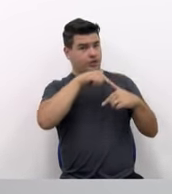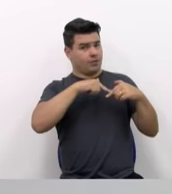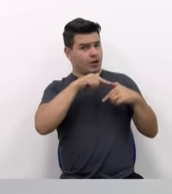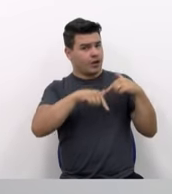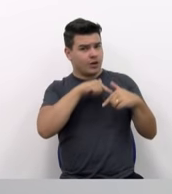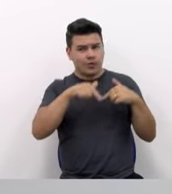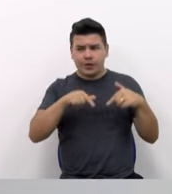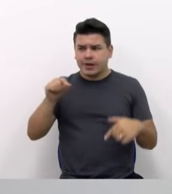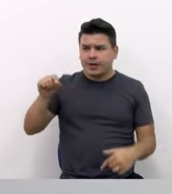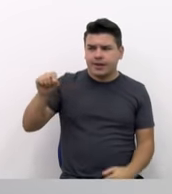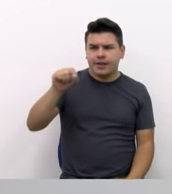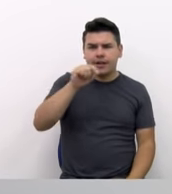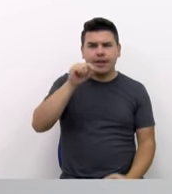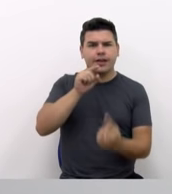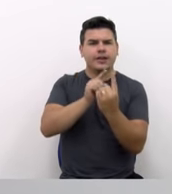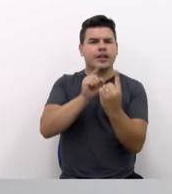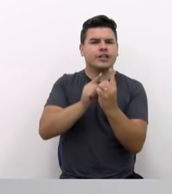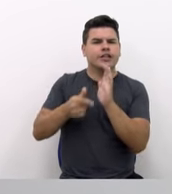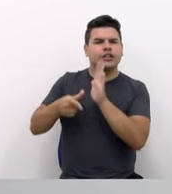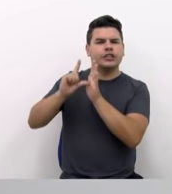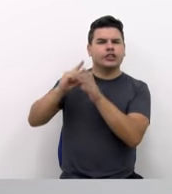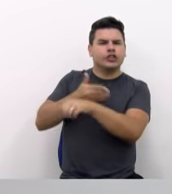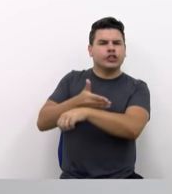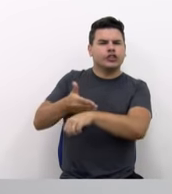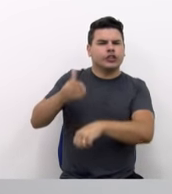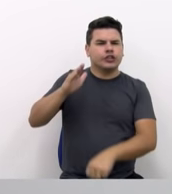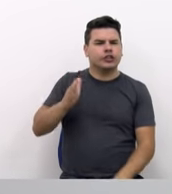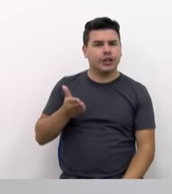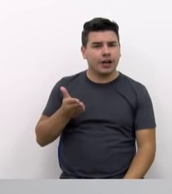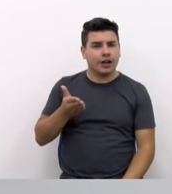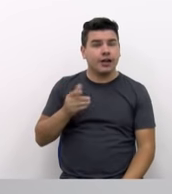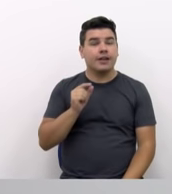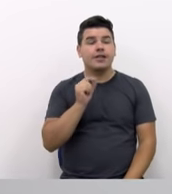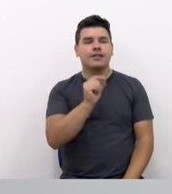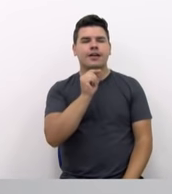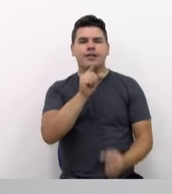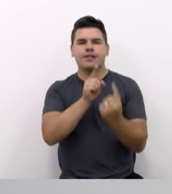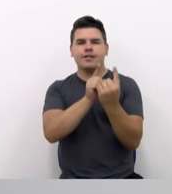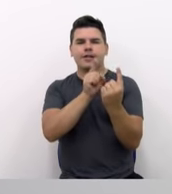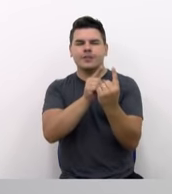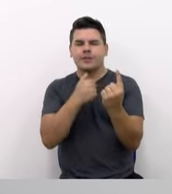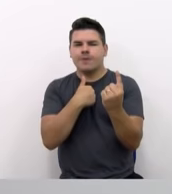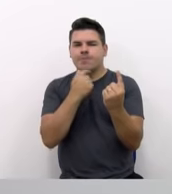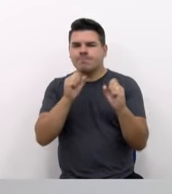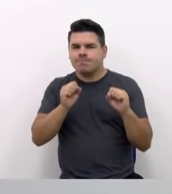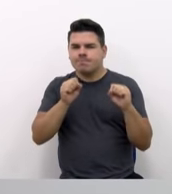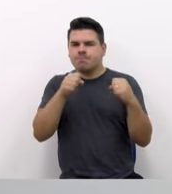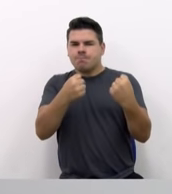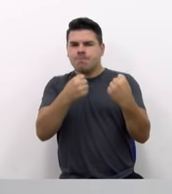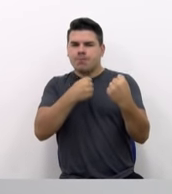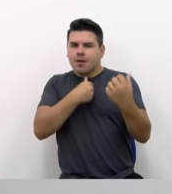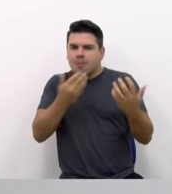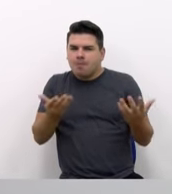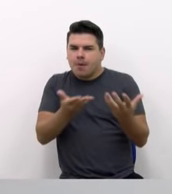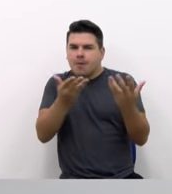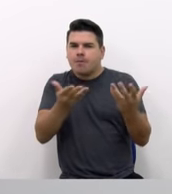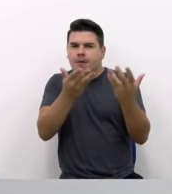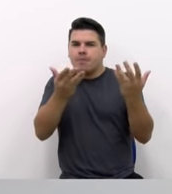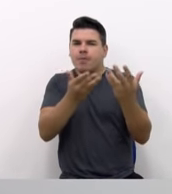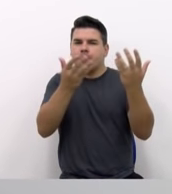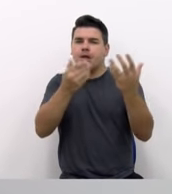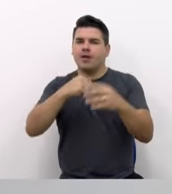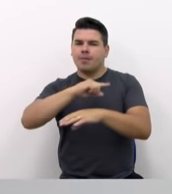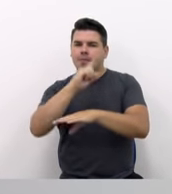clientes que já estão conosco, quais são aqueles que eu vou potencializar. O que é potencializar? São os nossos prospects